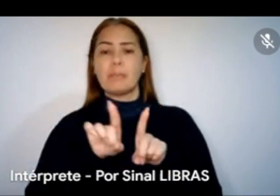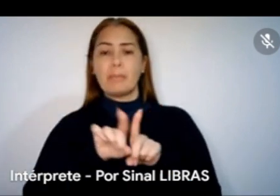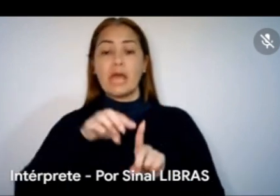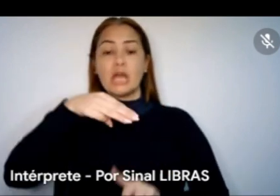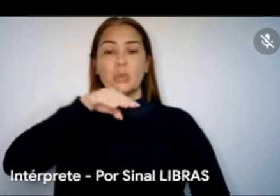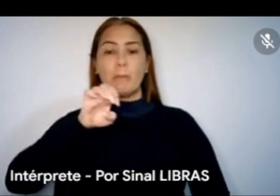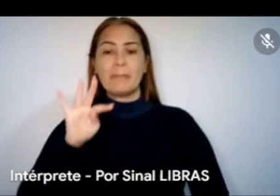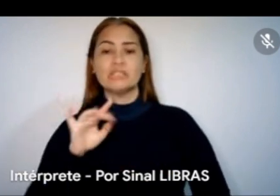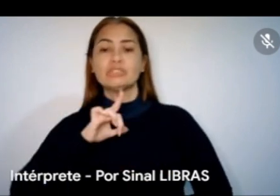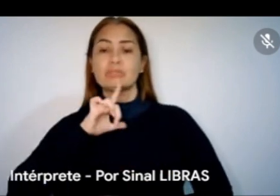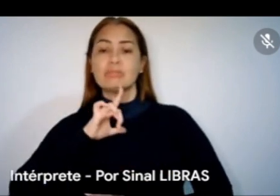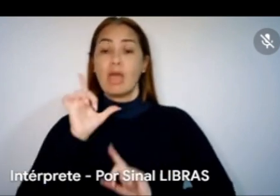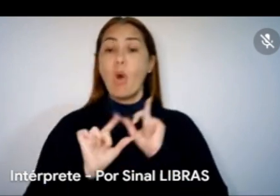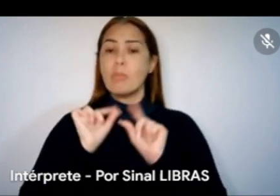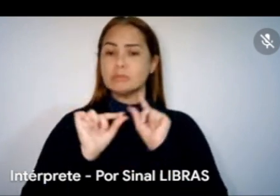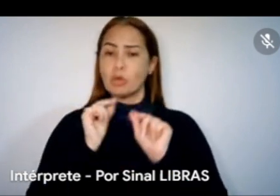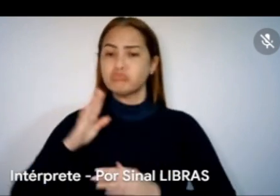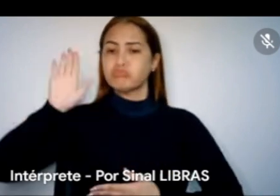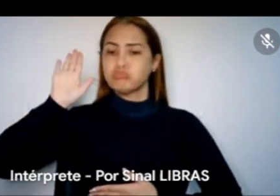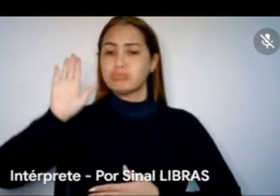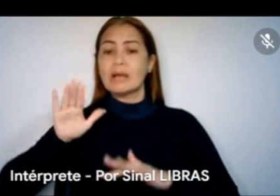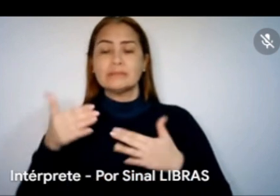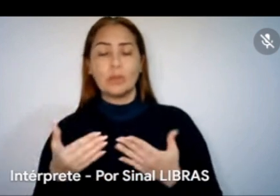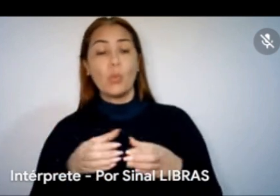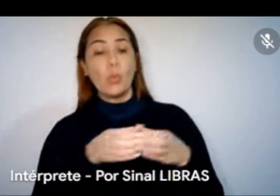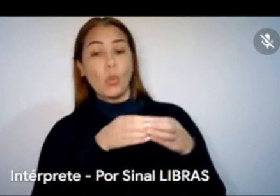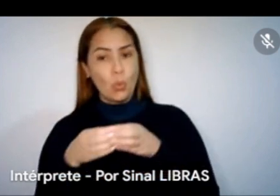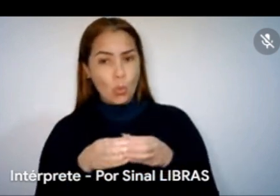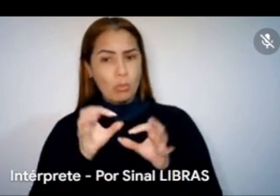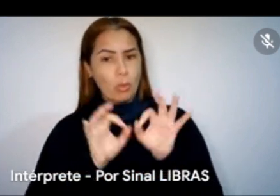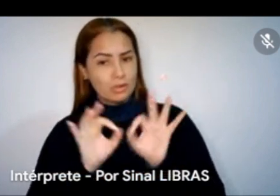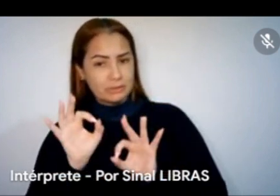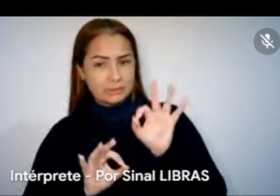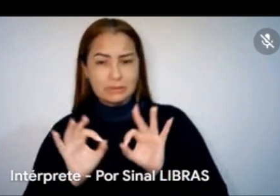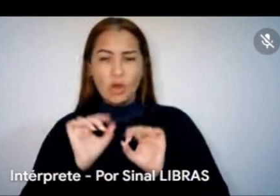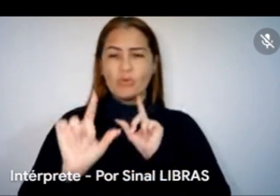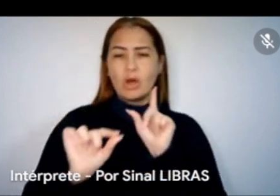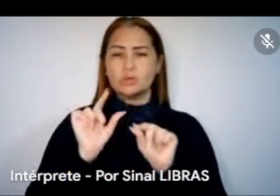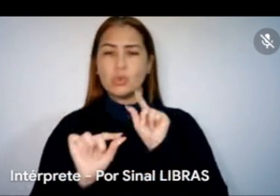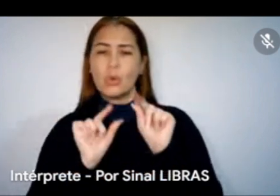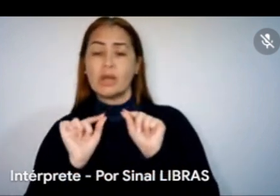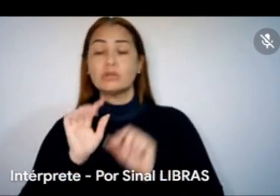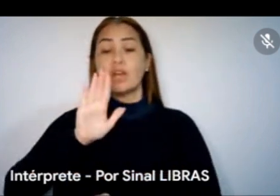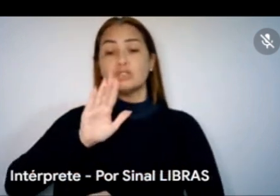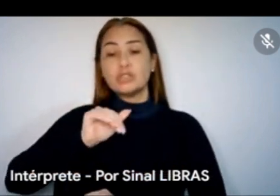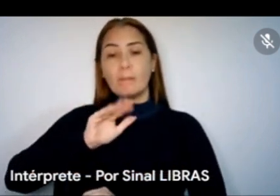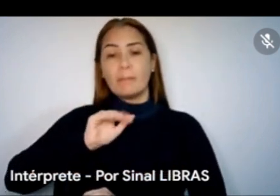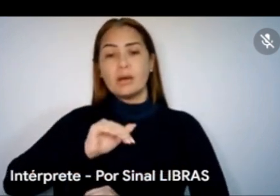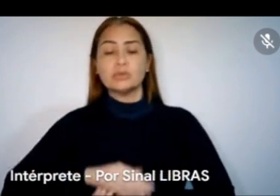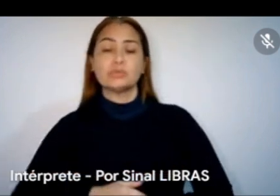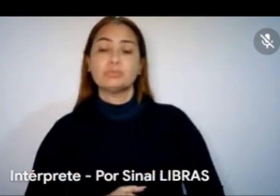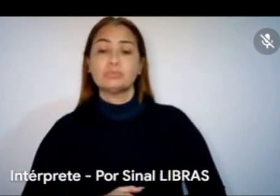opção, e aí a nossa equipe vai fazendo essa sequência, e a gente vai chamando cada um à medida que for se